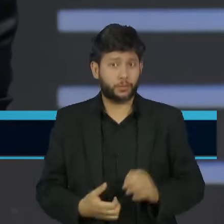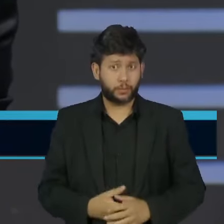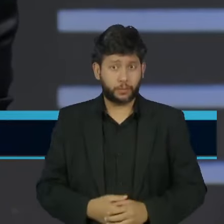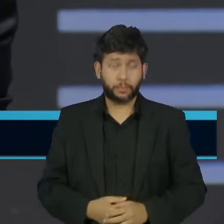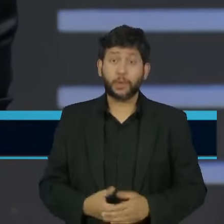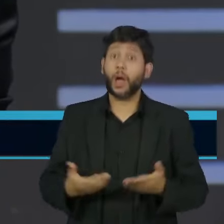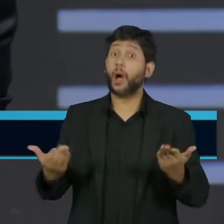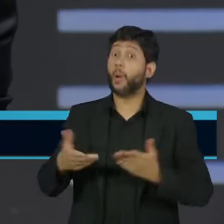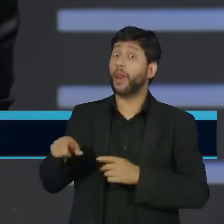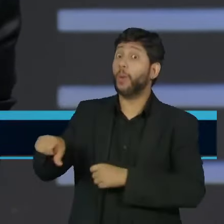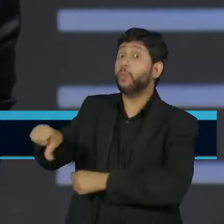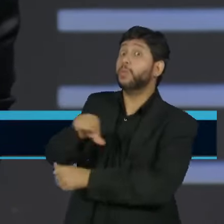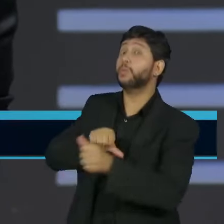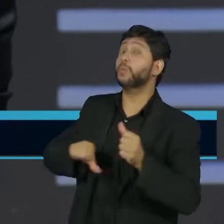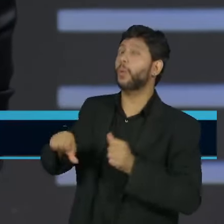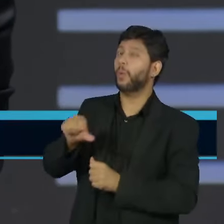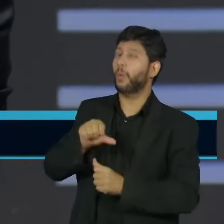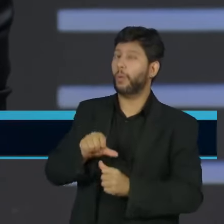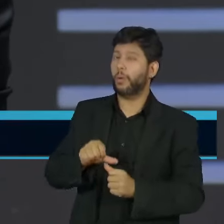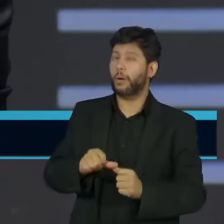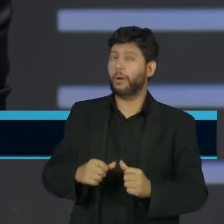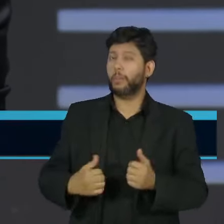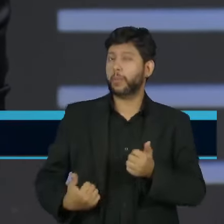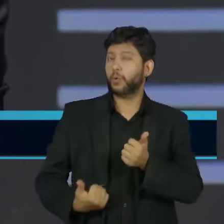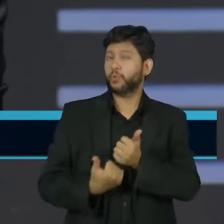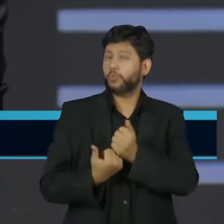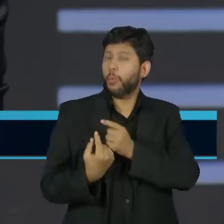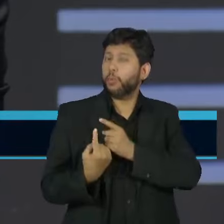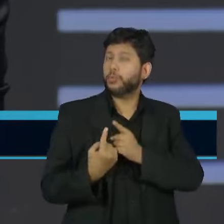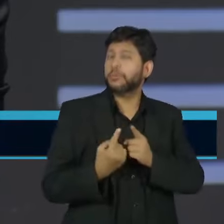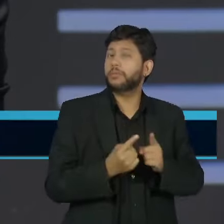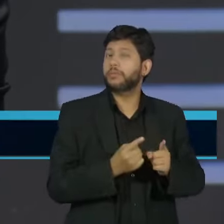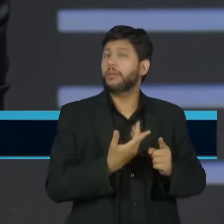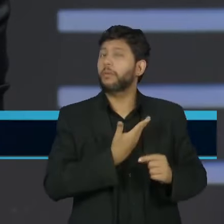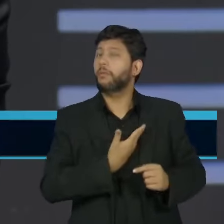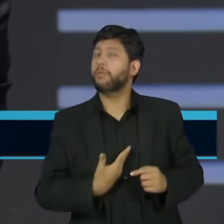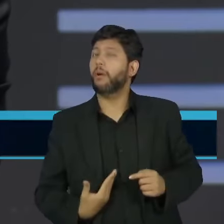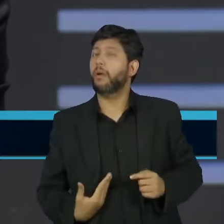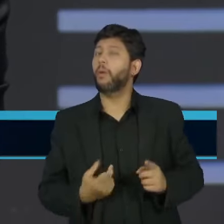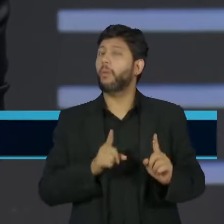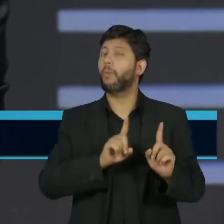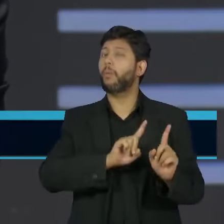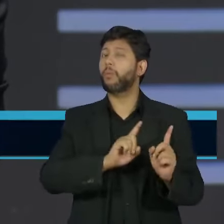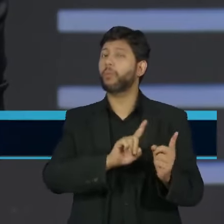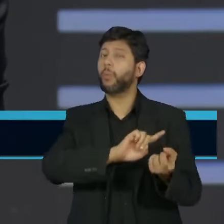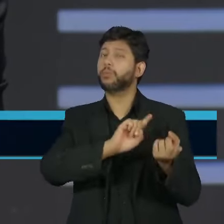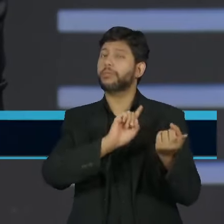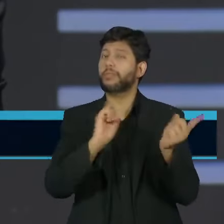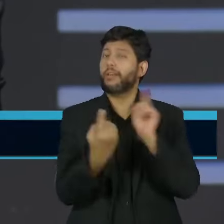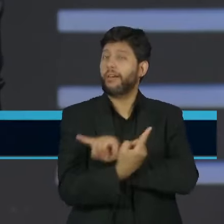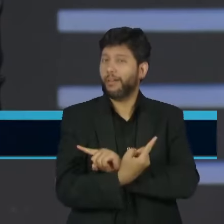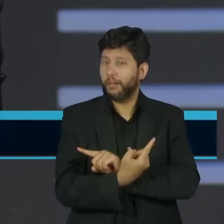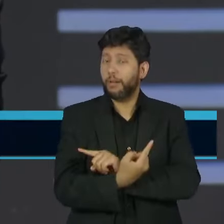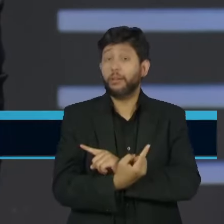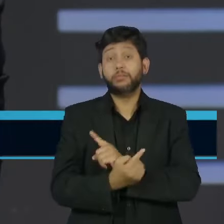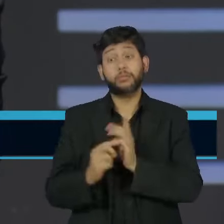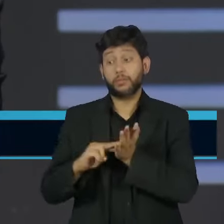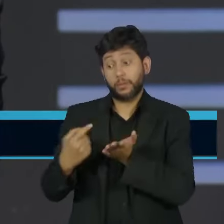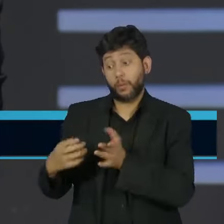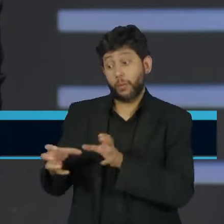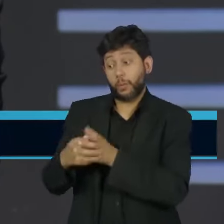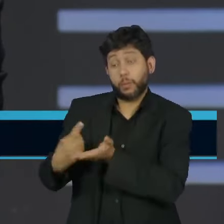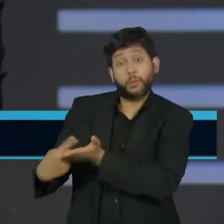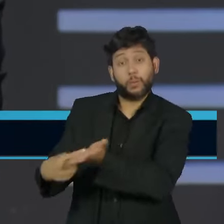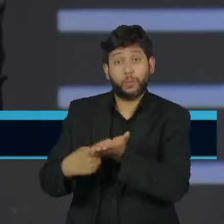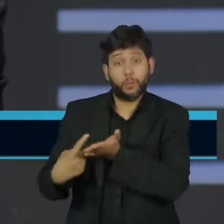oposição, uma demonstração que ele está reunindo a tropa dele, uma demonstração de força, inclusive, dele próprio, até porque